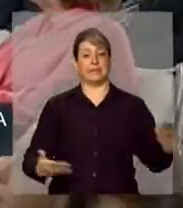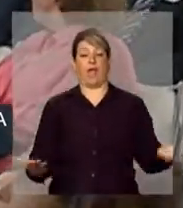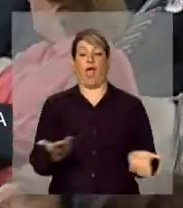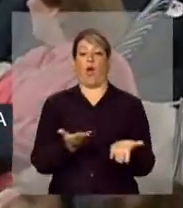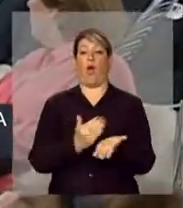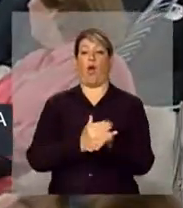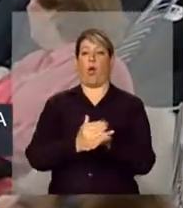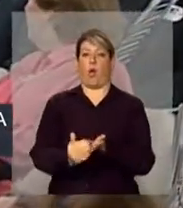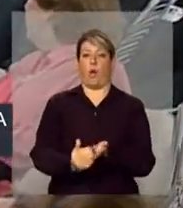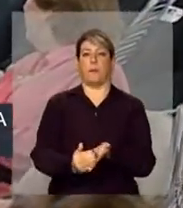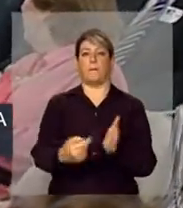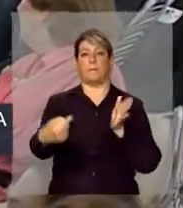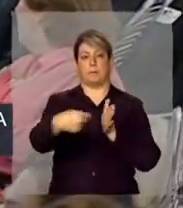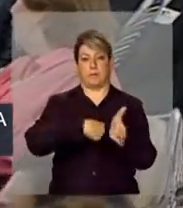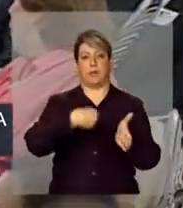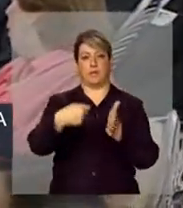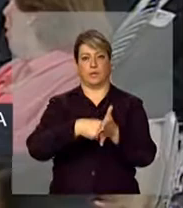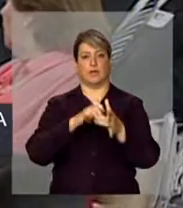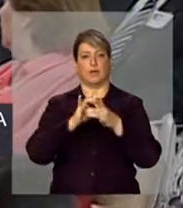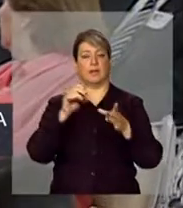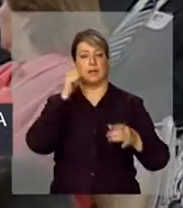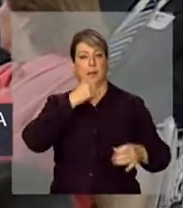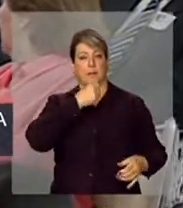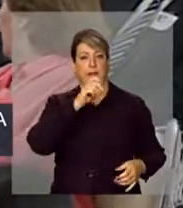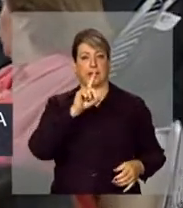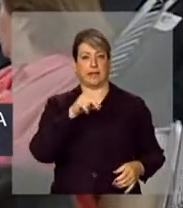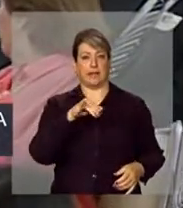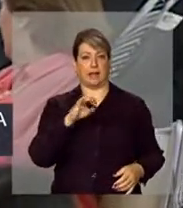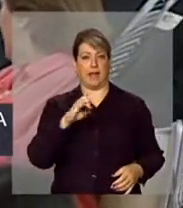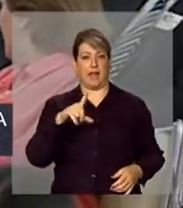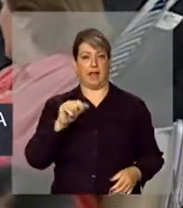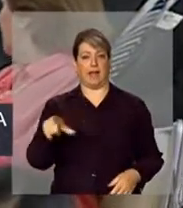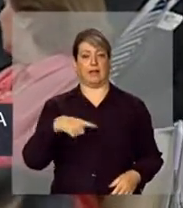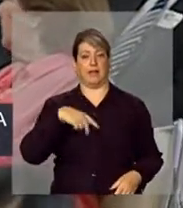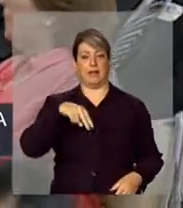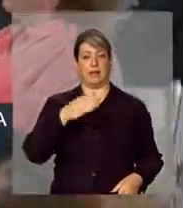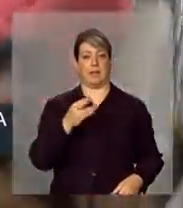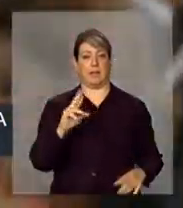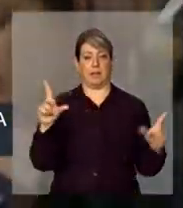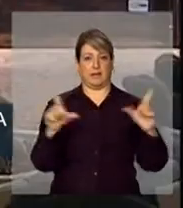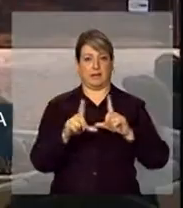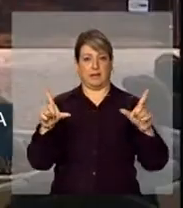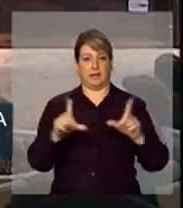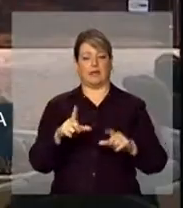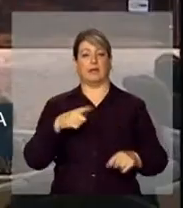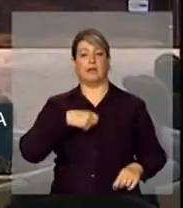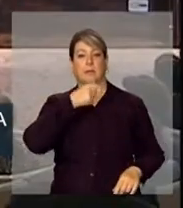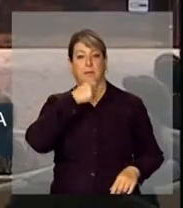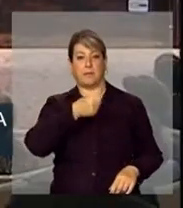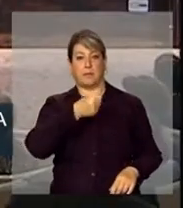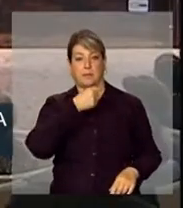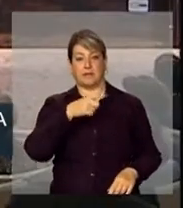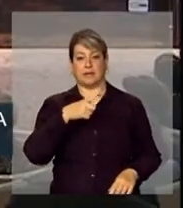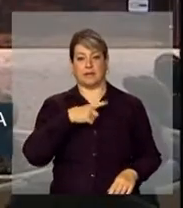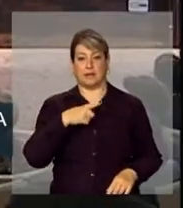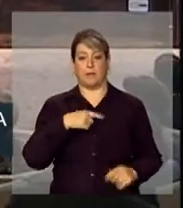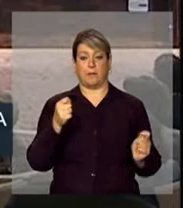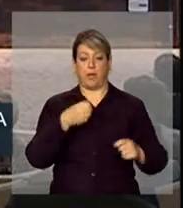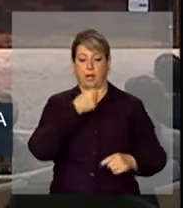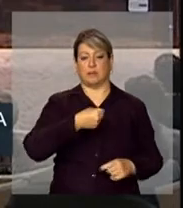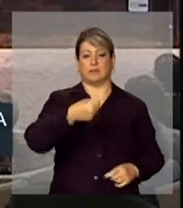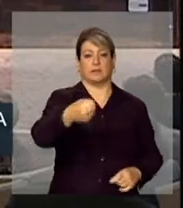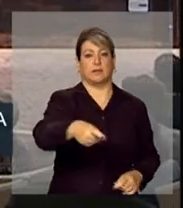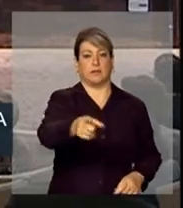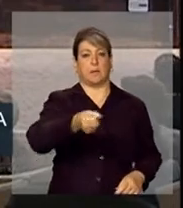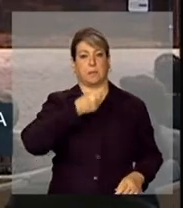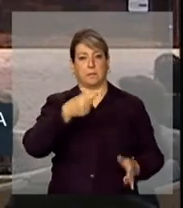vamos começar com a repórter Daniela Almeida, da TV NBR. Lembrando que estamos com o microfone sem fio aqui, podemos levá-los